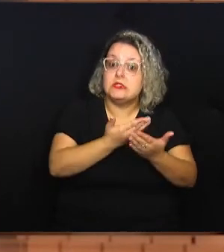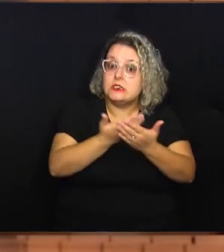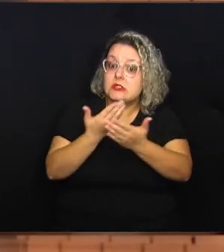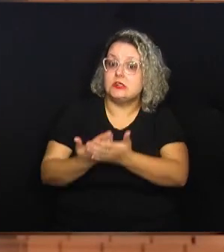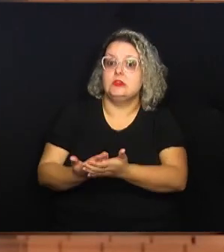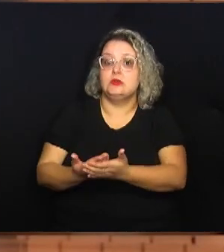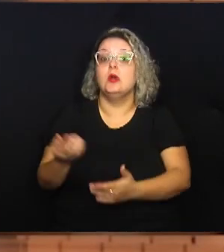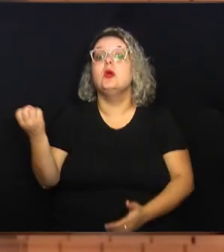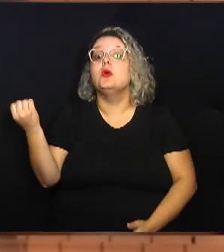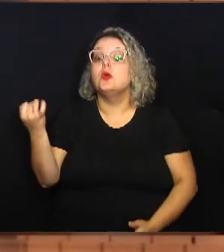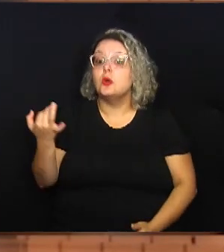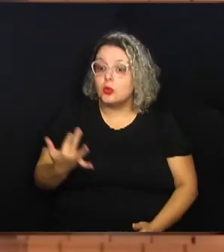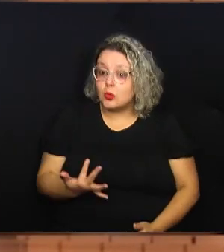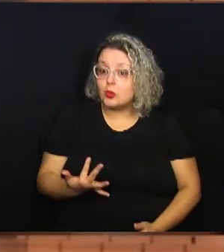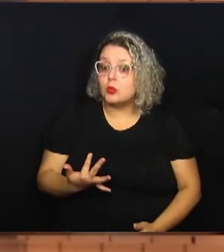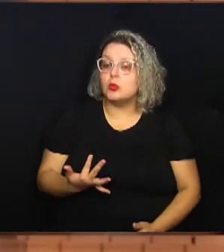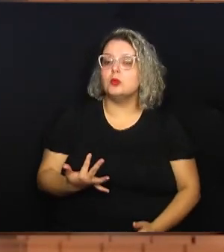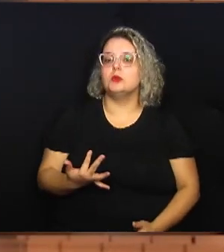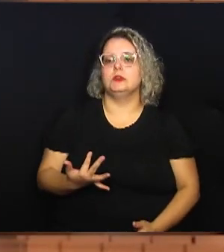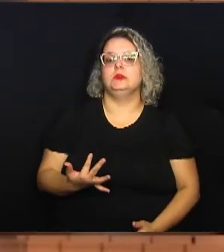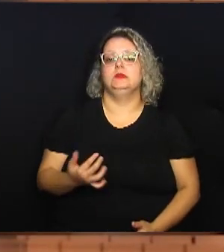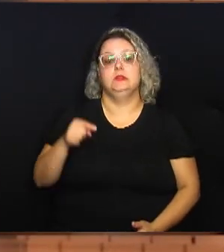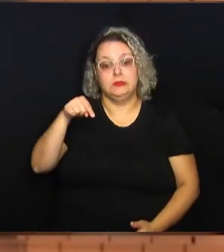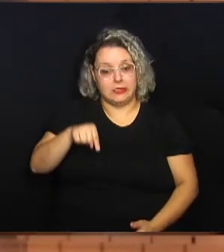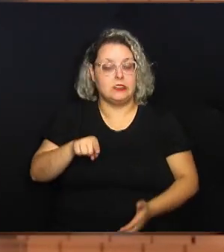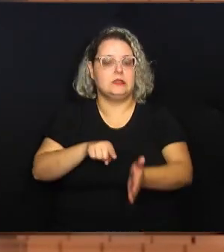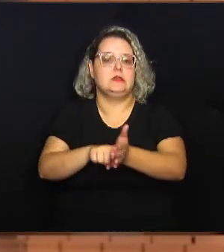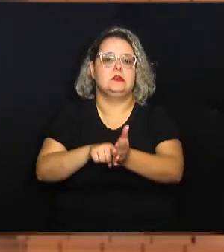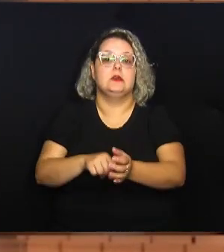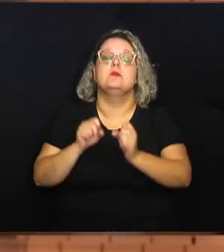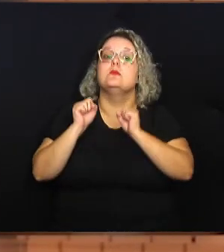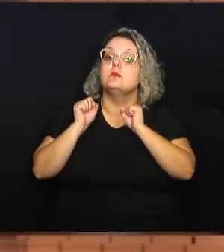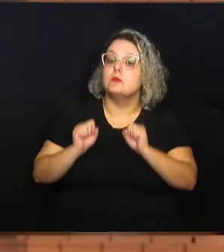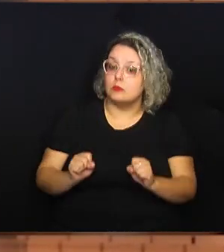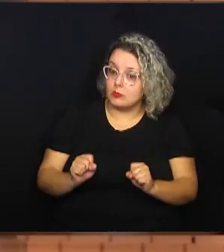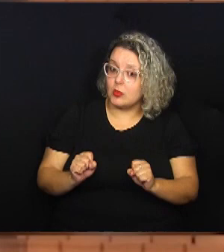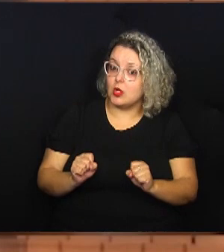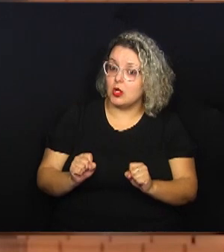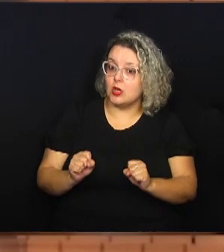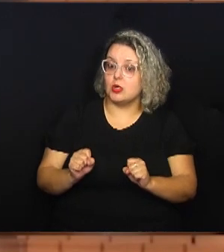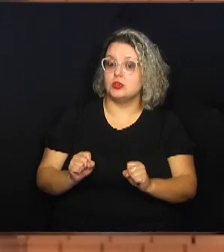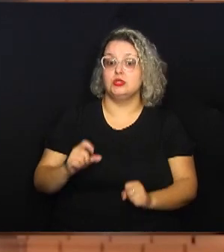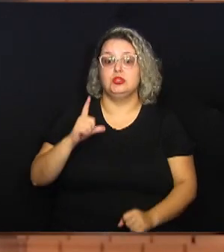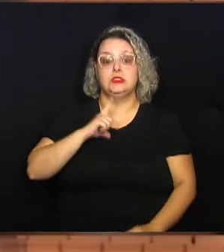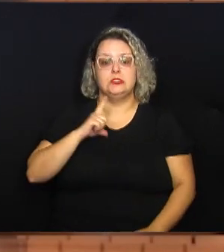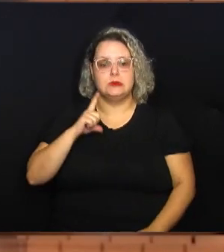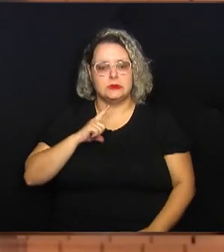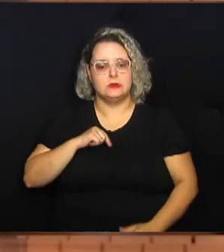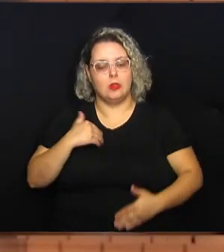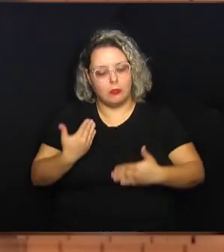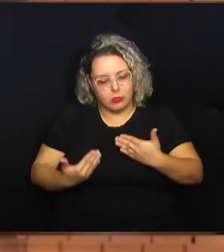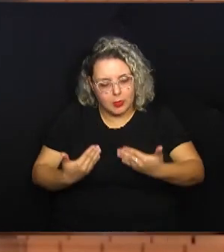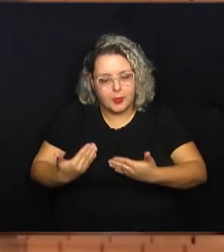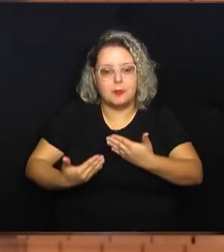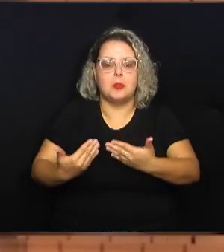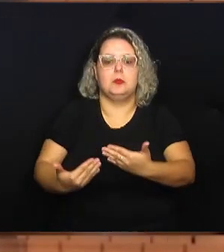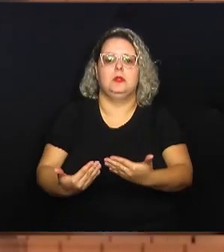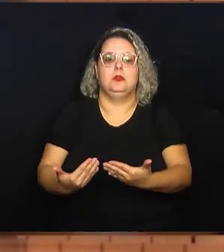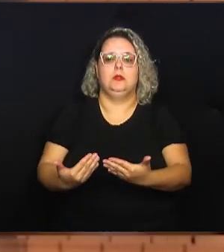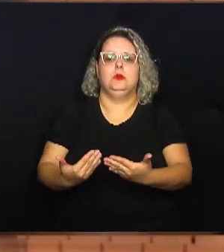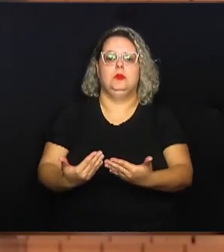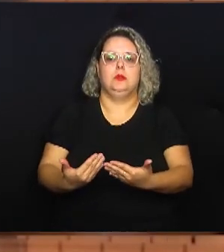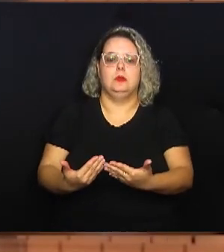partir desse estudo, e o quanto disso, dessa pesquisa, ela pode tomar pernas